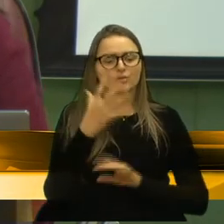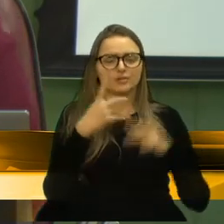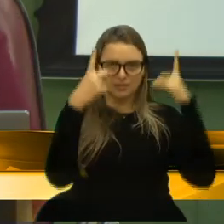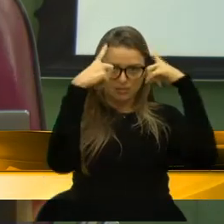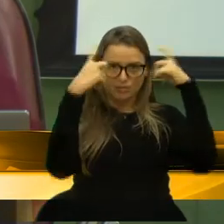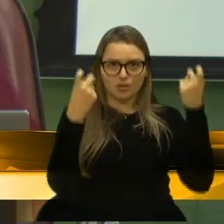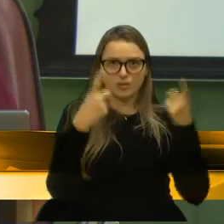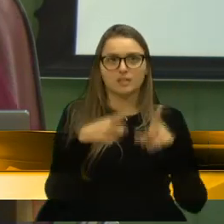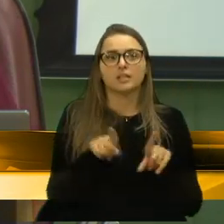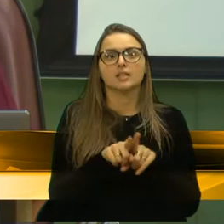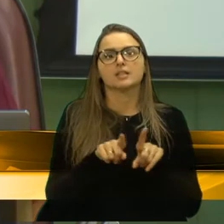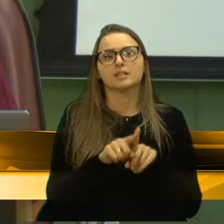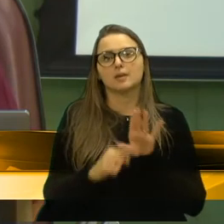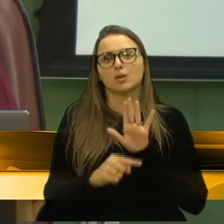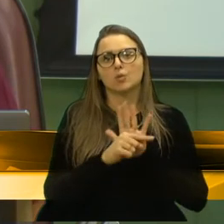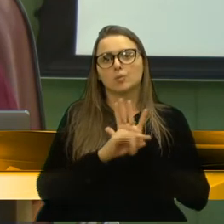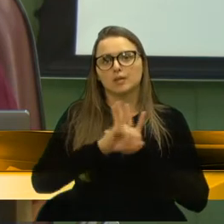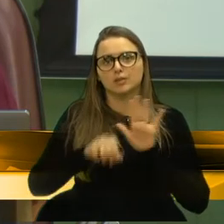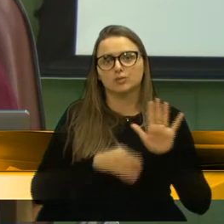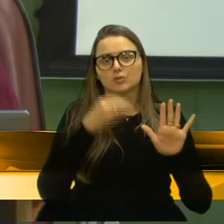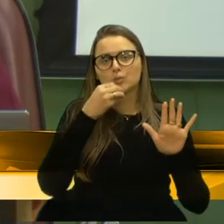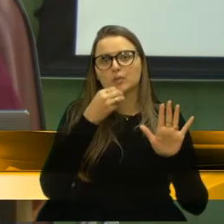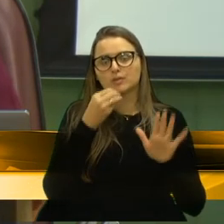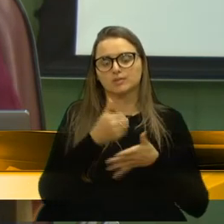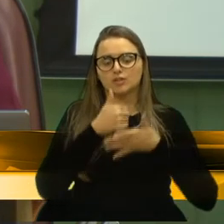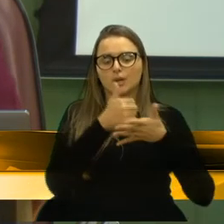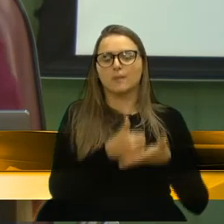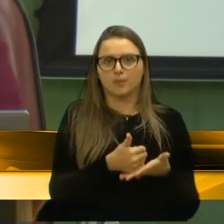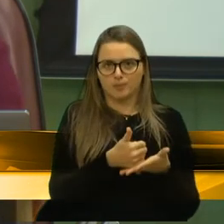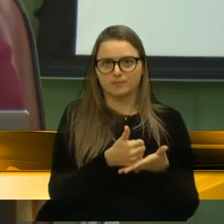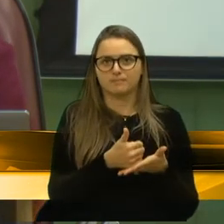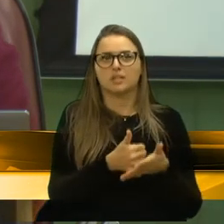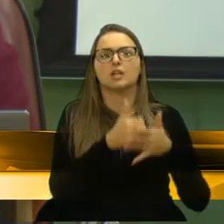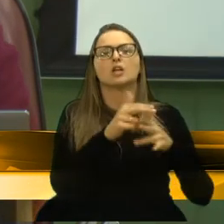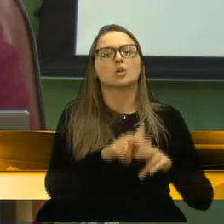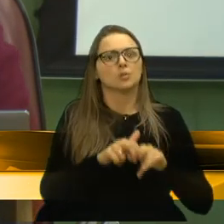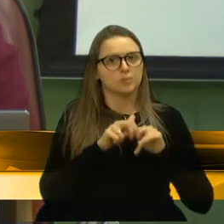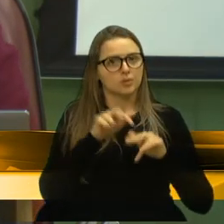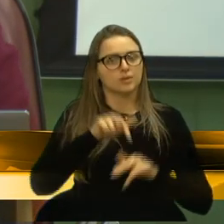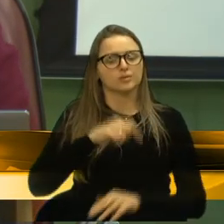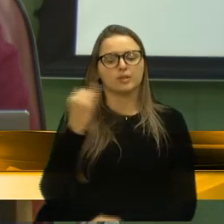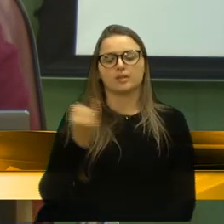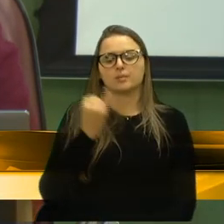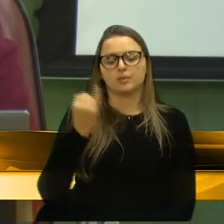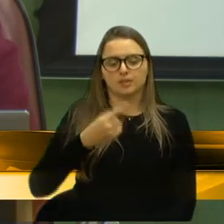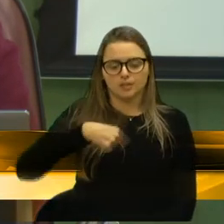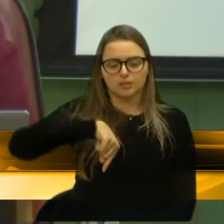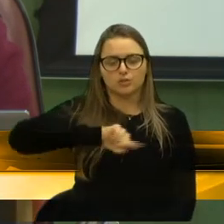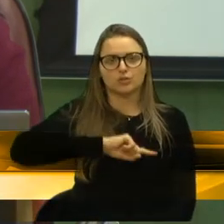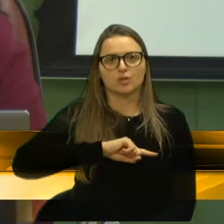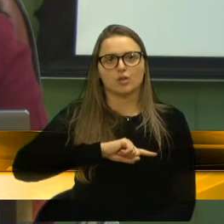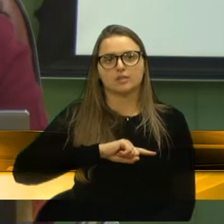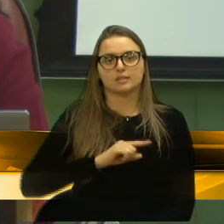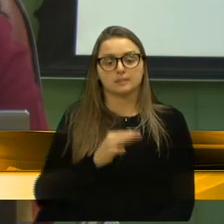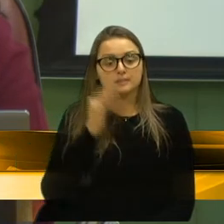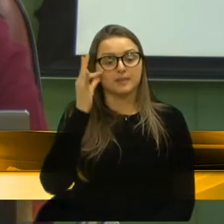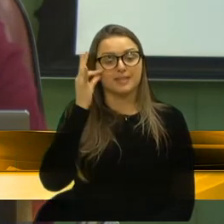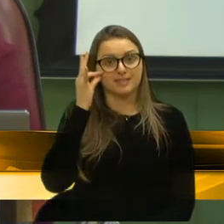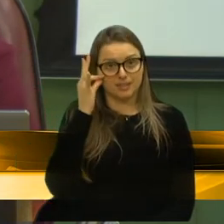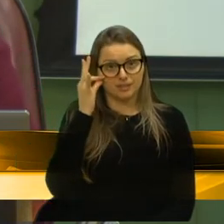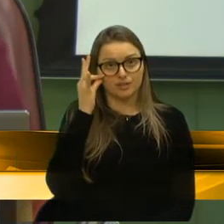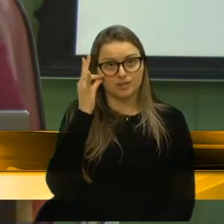e com menos oportunidade de buscar auxílio. Por isso que é tão importante que a gente esteja presente